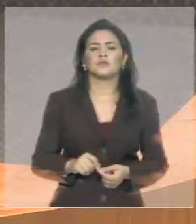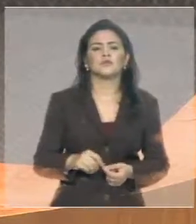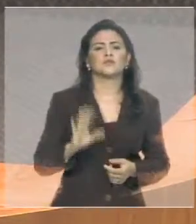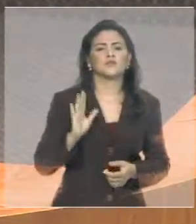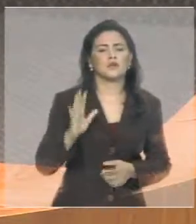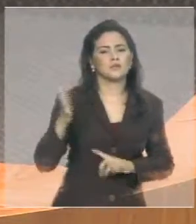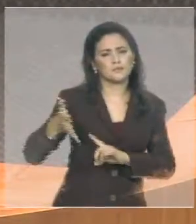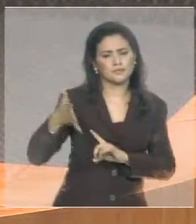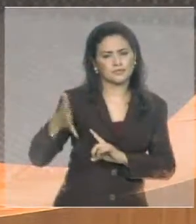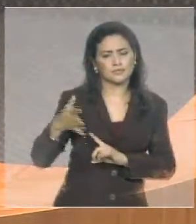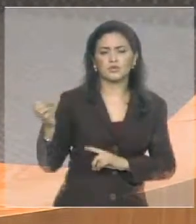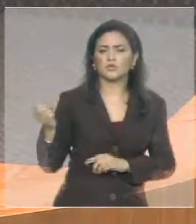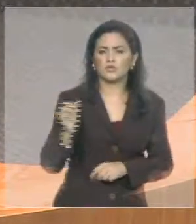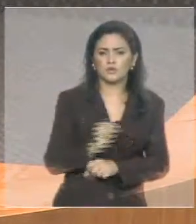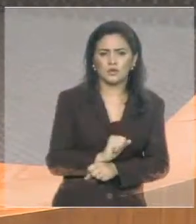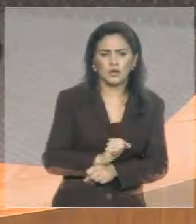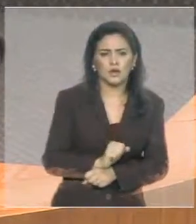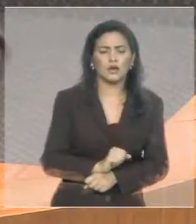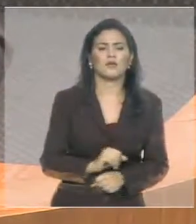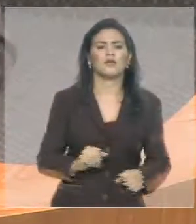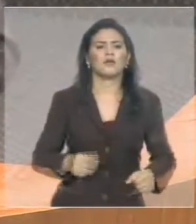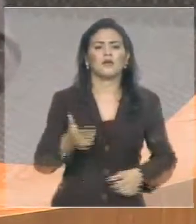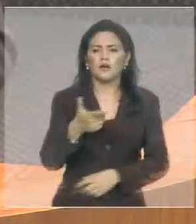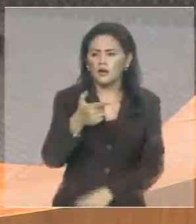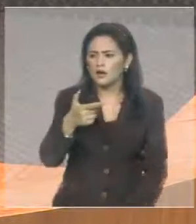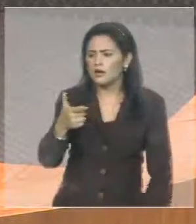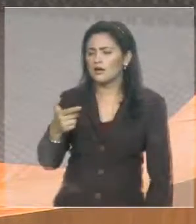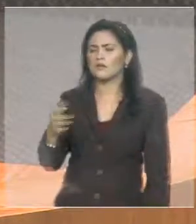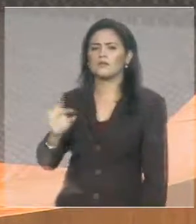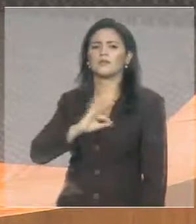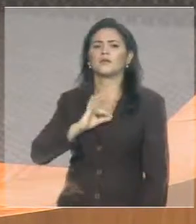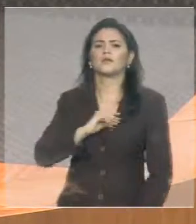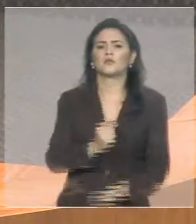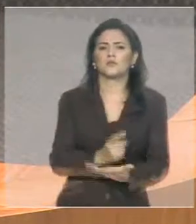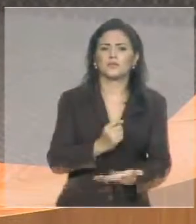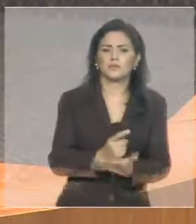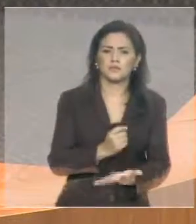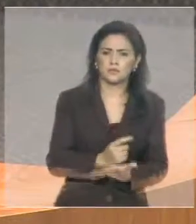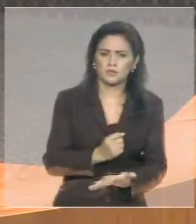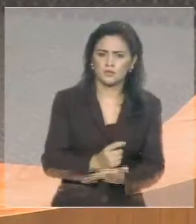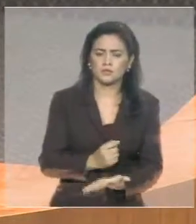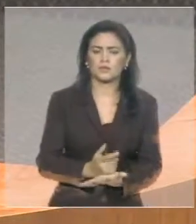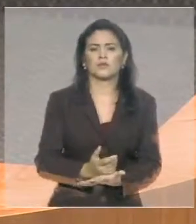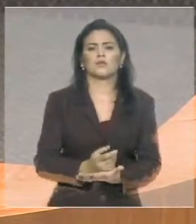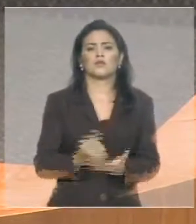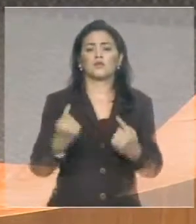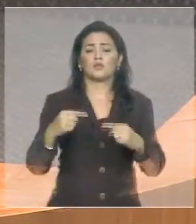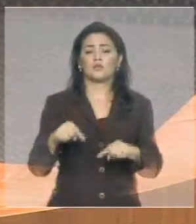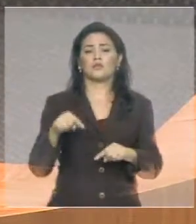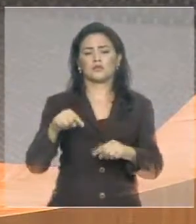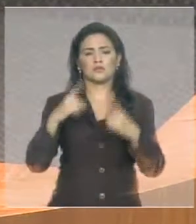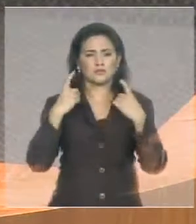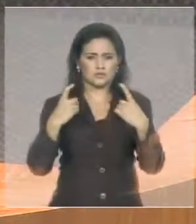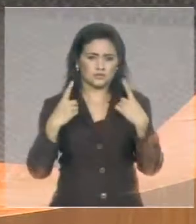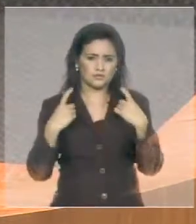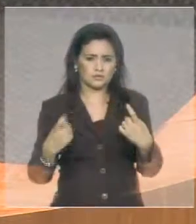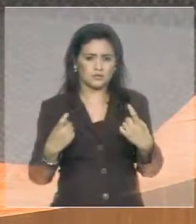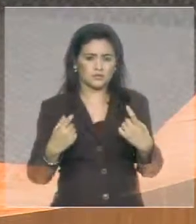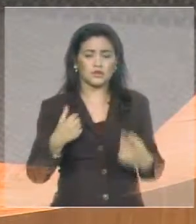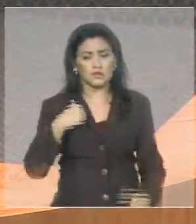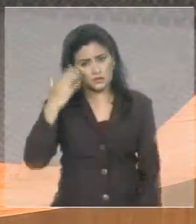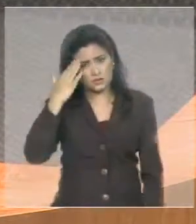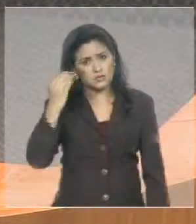aos armamentos que a polícia realmente adquiriu para combater esse tipo realmente de crime. E eu não tenho dúvida